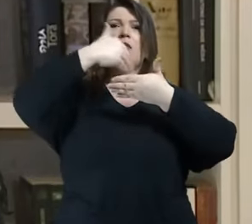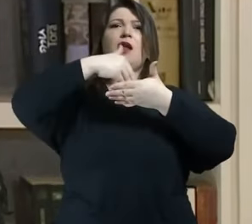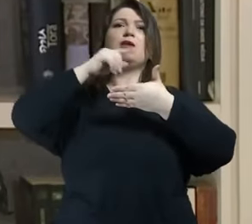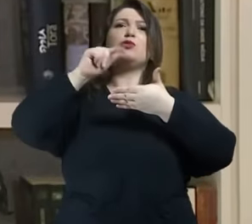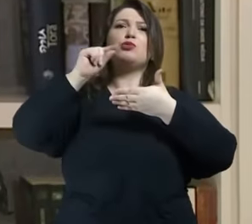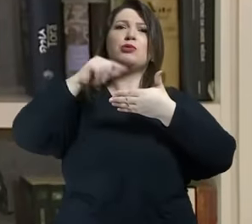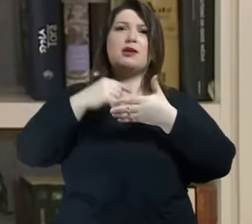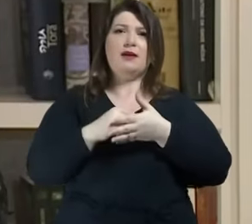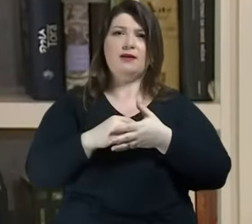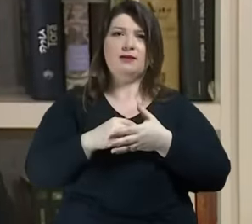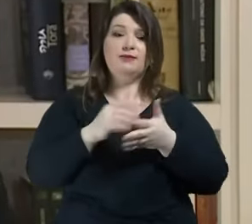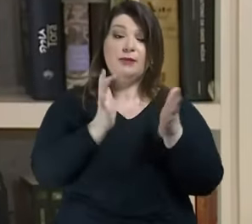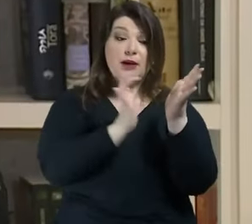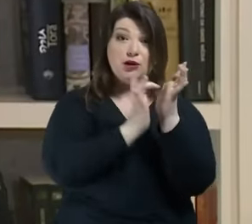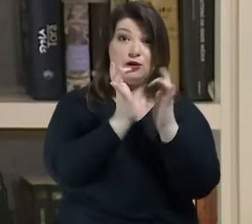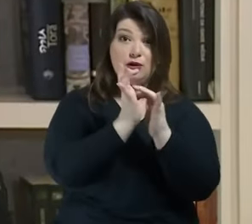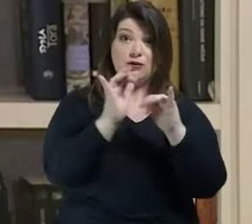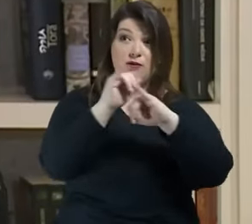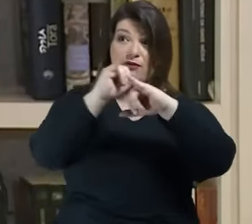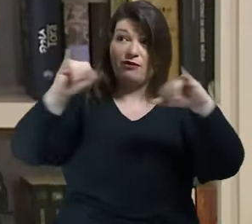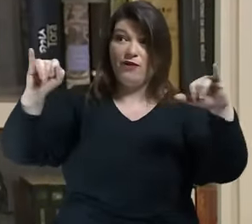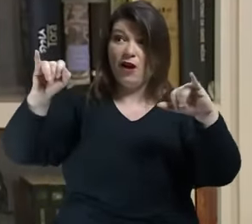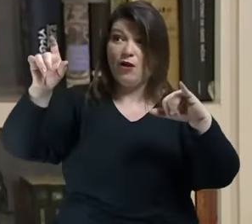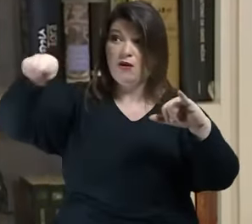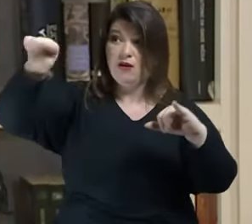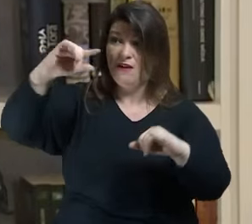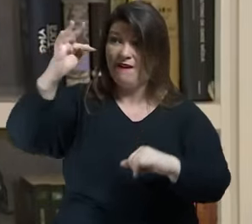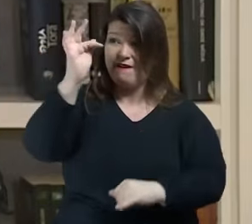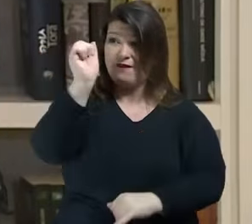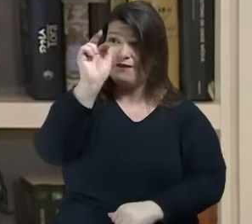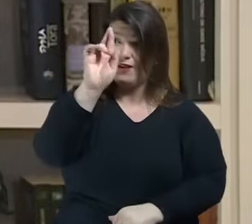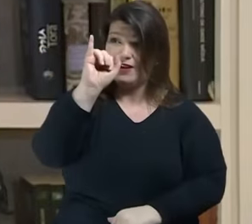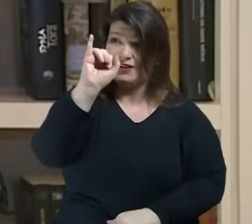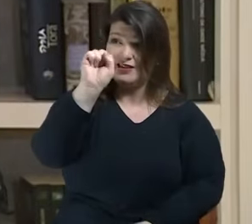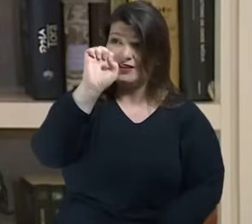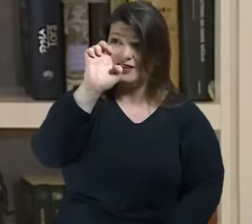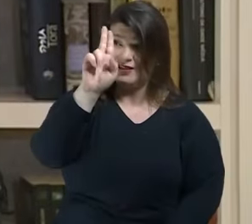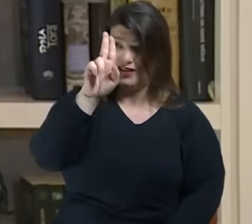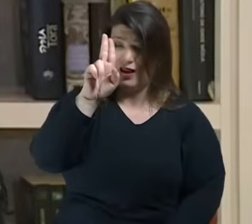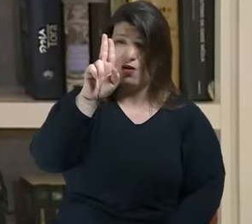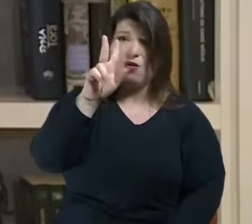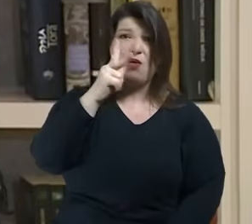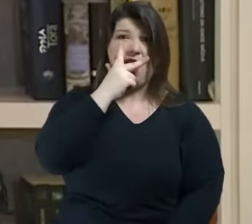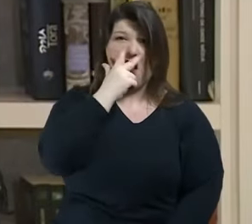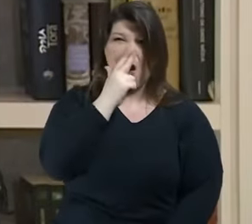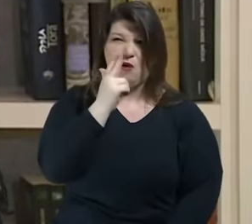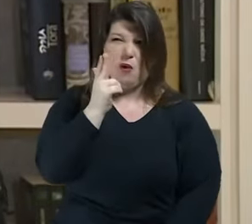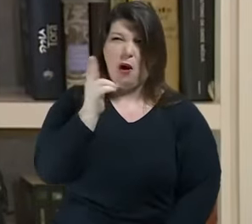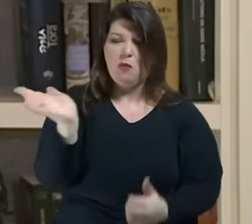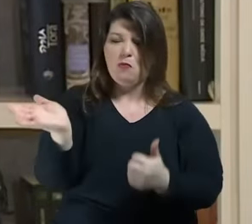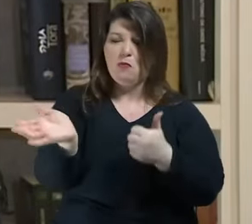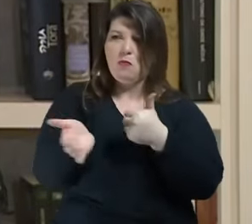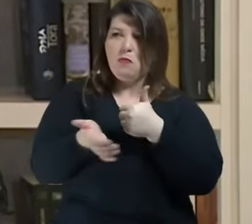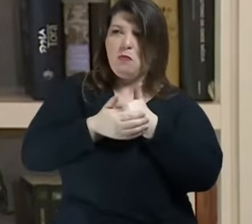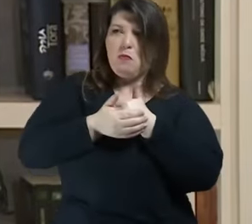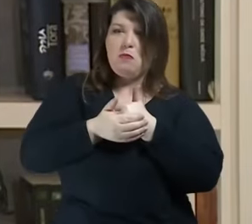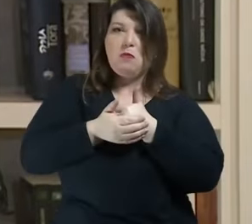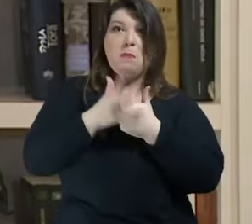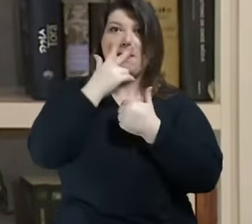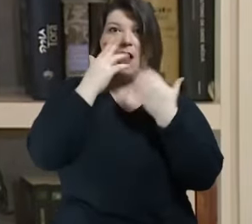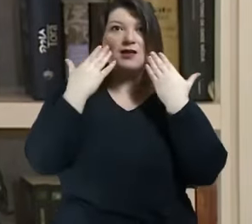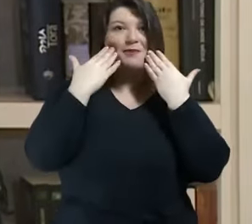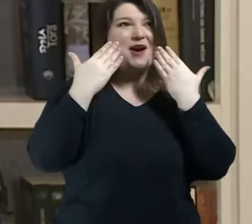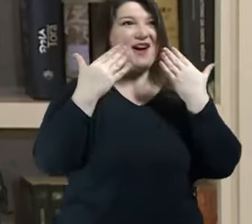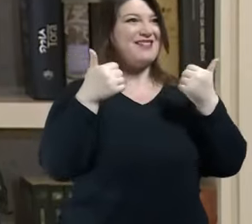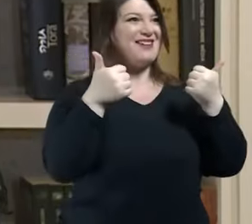sepulcros caiados de branco ou seja continham podridão mas se apresentavam como perfeição limpeza e